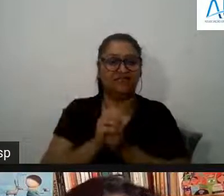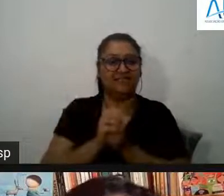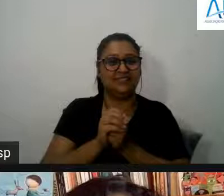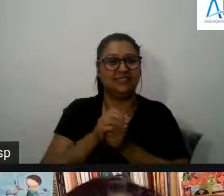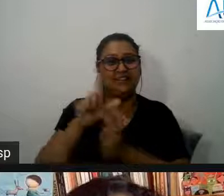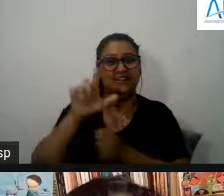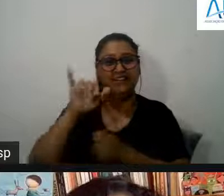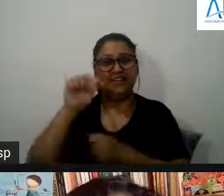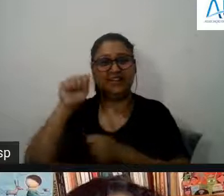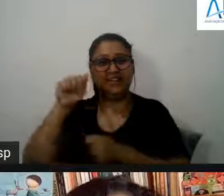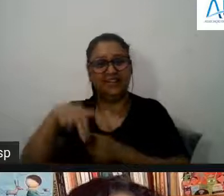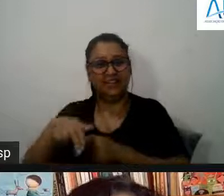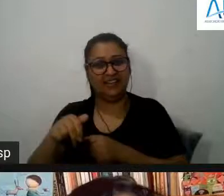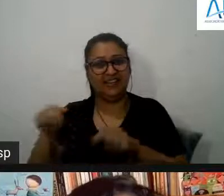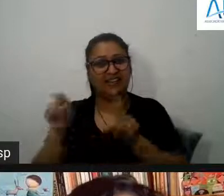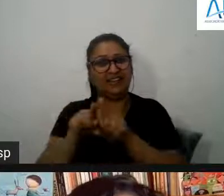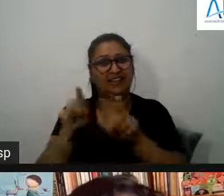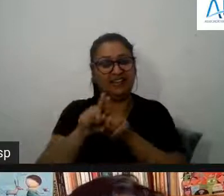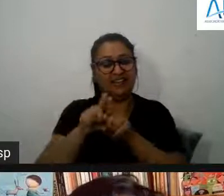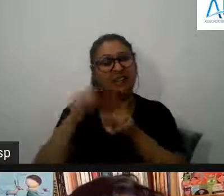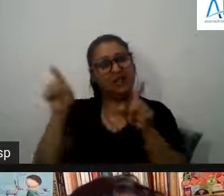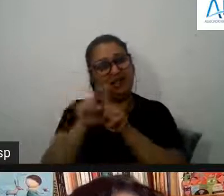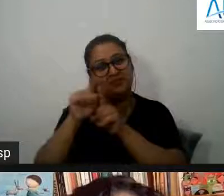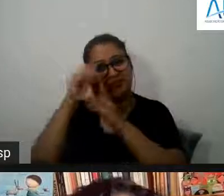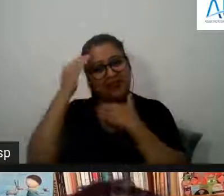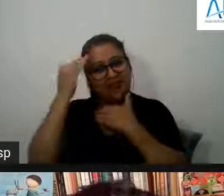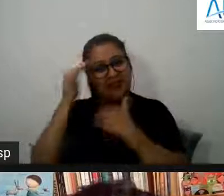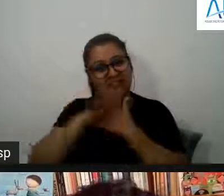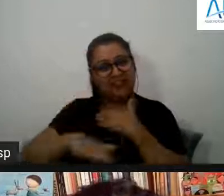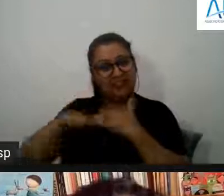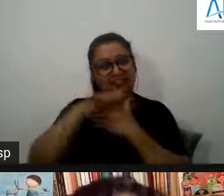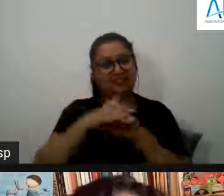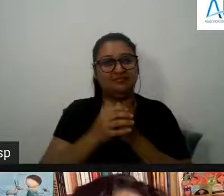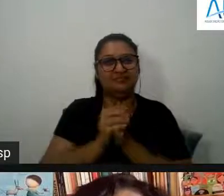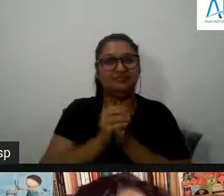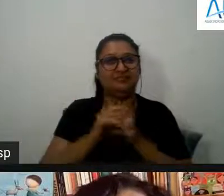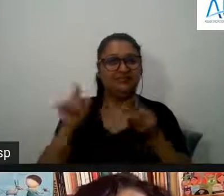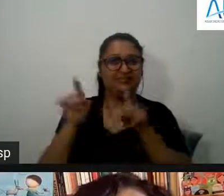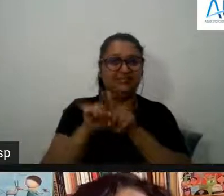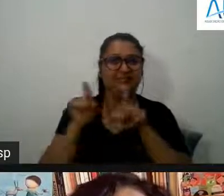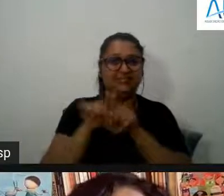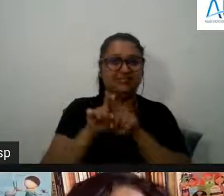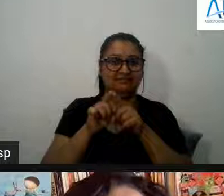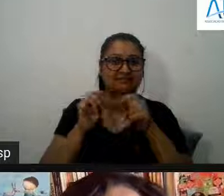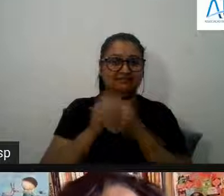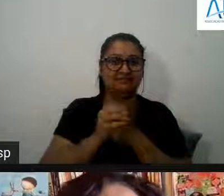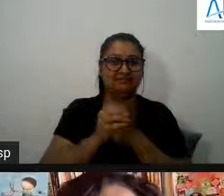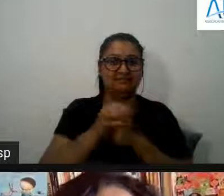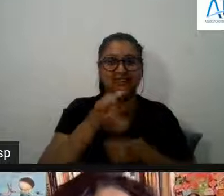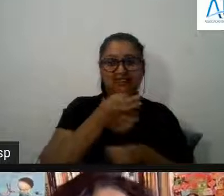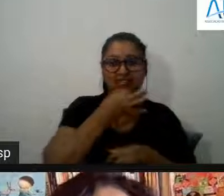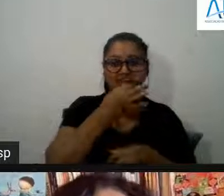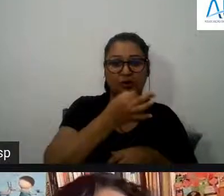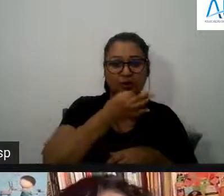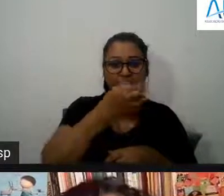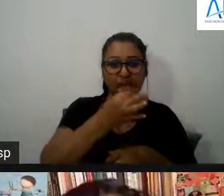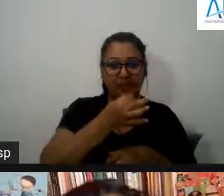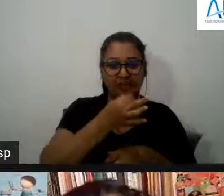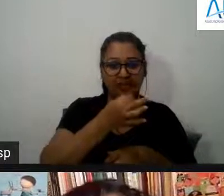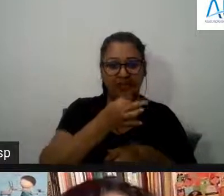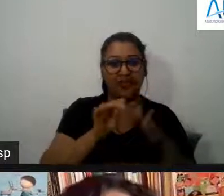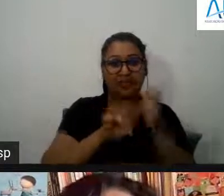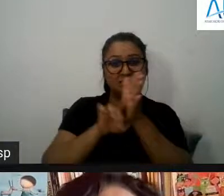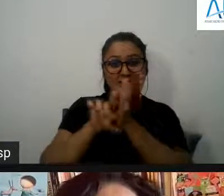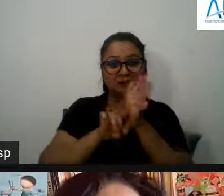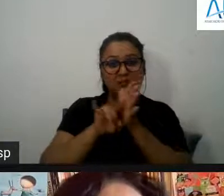e eu reitero os agradecimentos da Antônia e também os comentários e as perguntas que também são instigantes e que